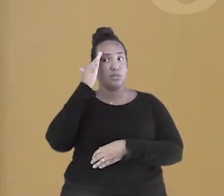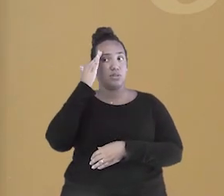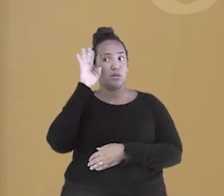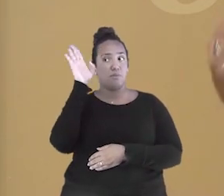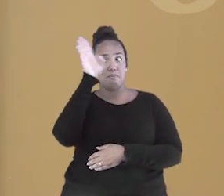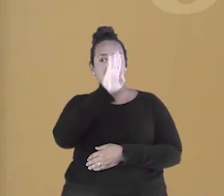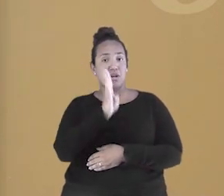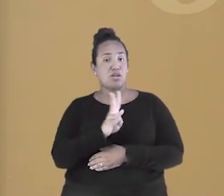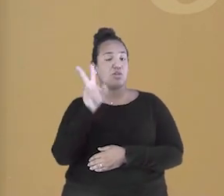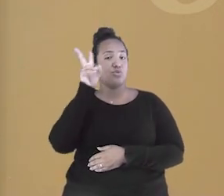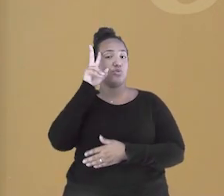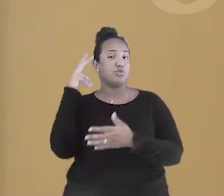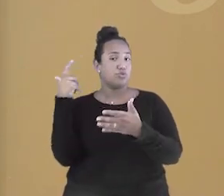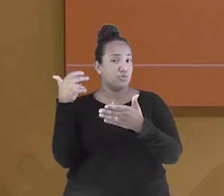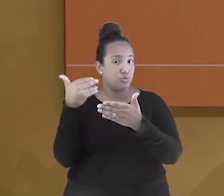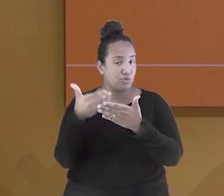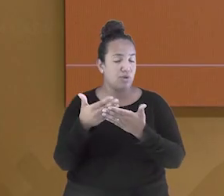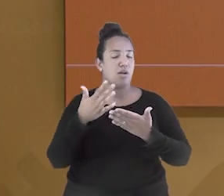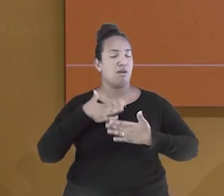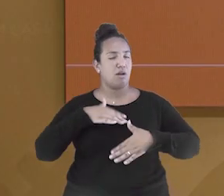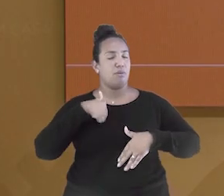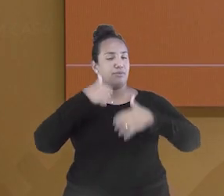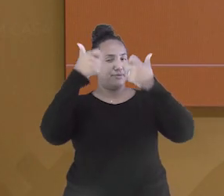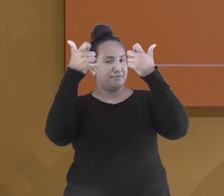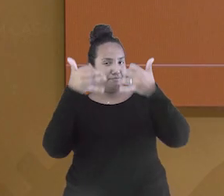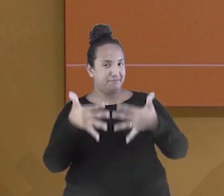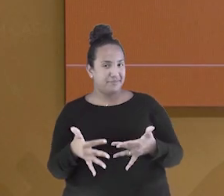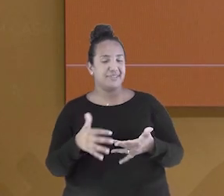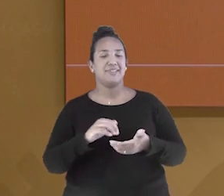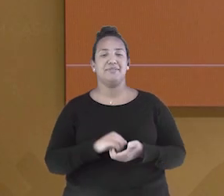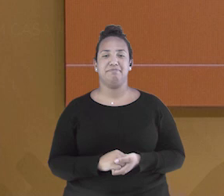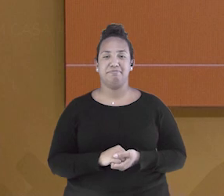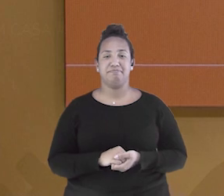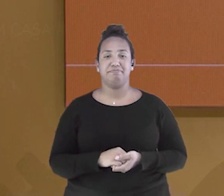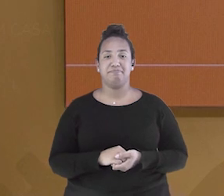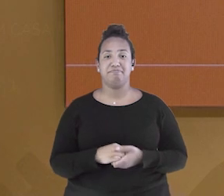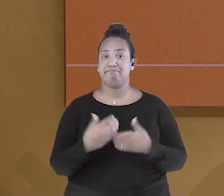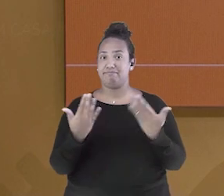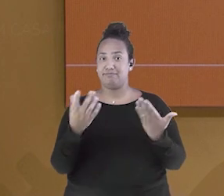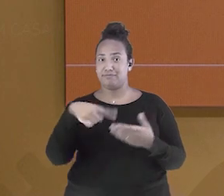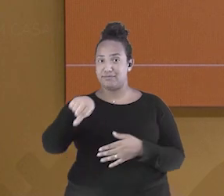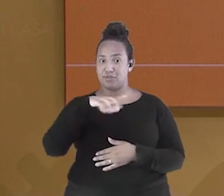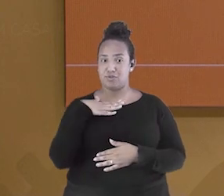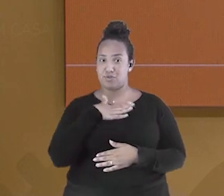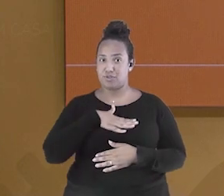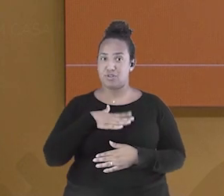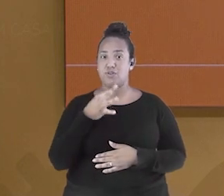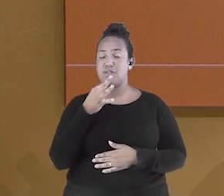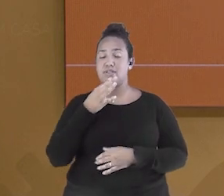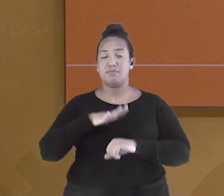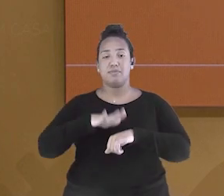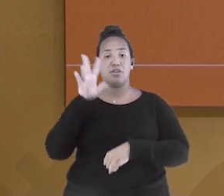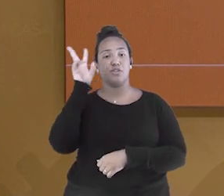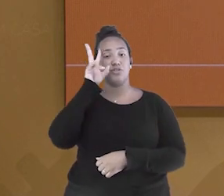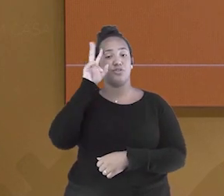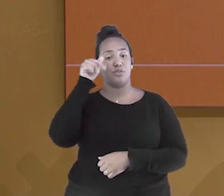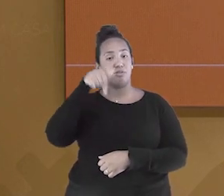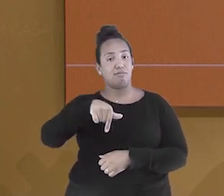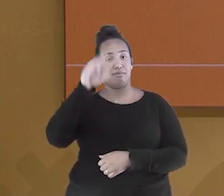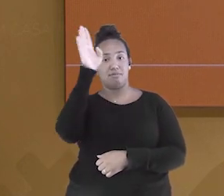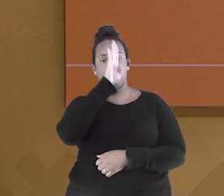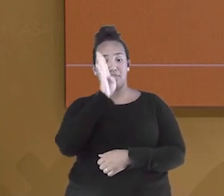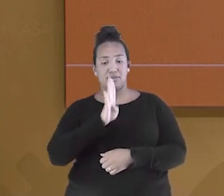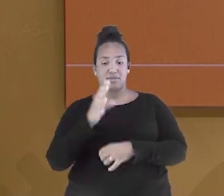que isso são cenas de um próximo capítulo. E aí, gostaram de conhecer um pouquinho sobre a nossa história republicana e como isso